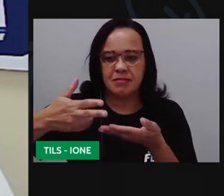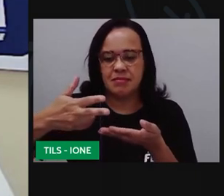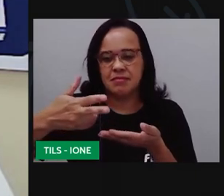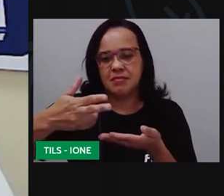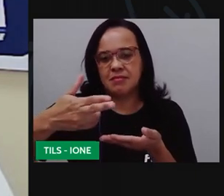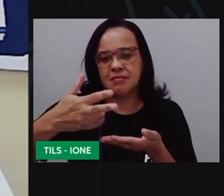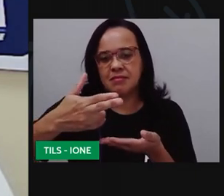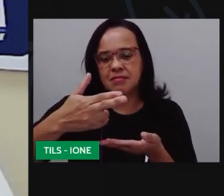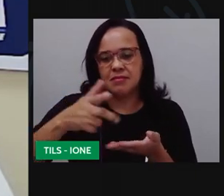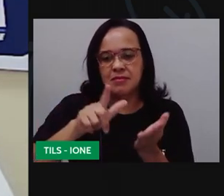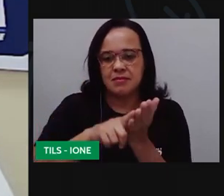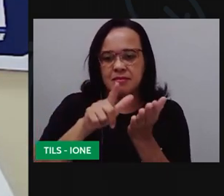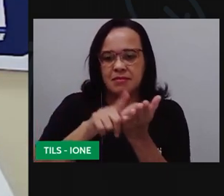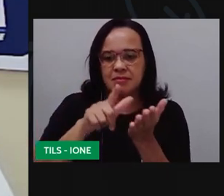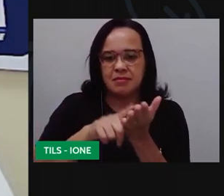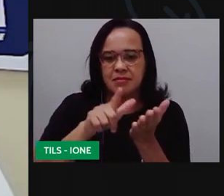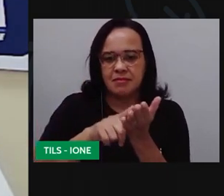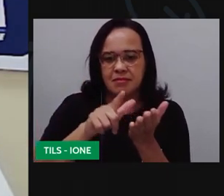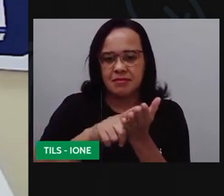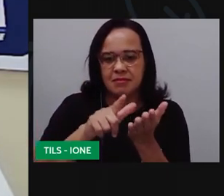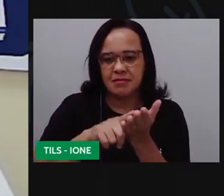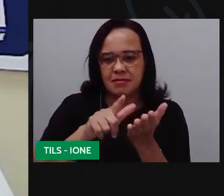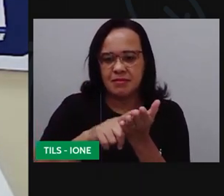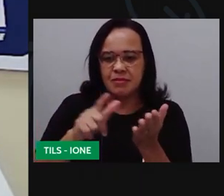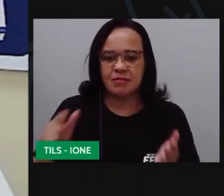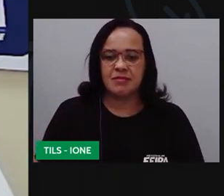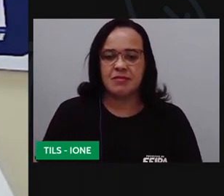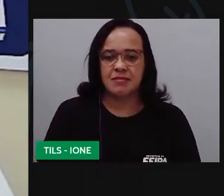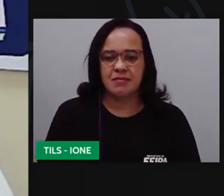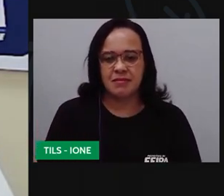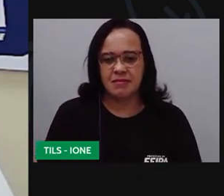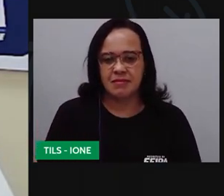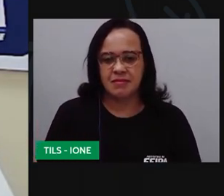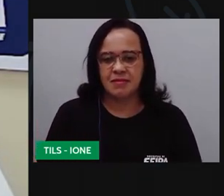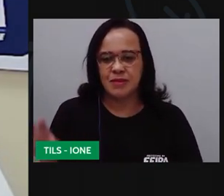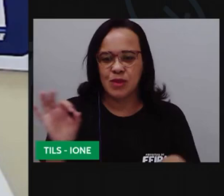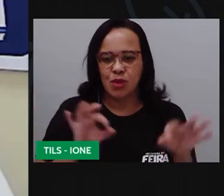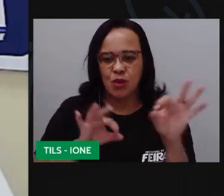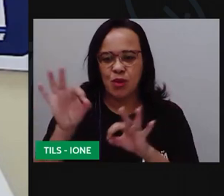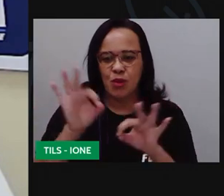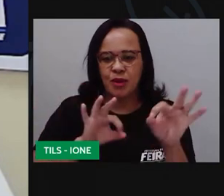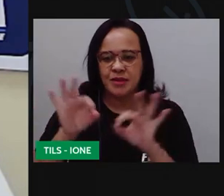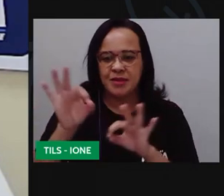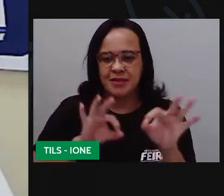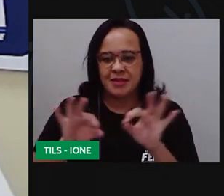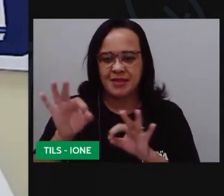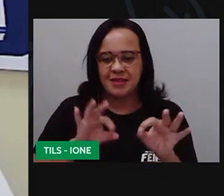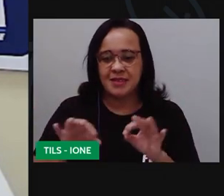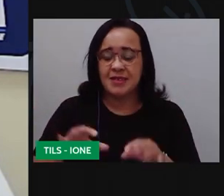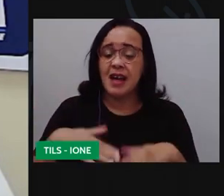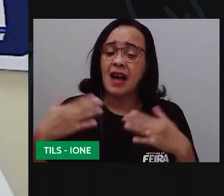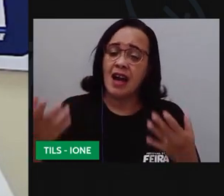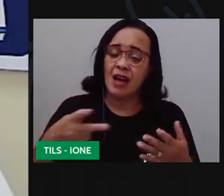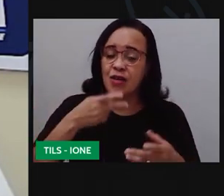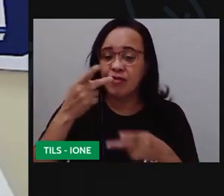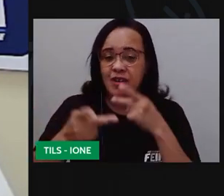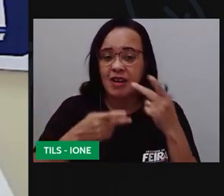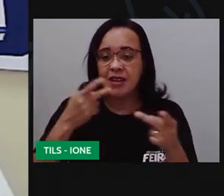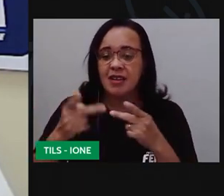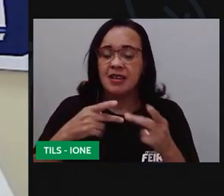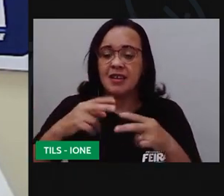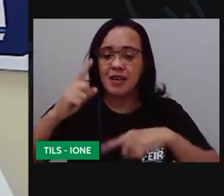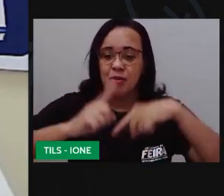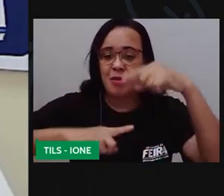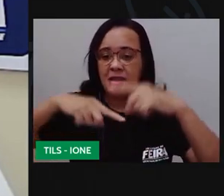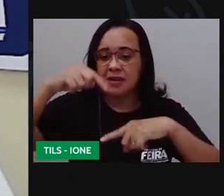cortando meu papel bonitinho ela só organizada ah sim eu não falei com vocês não falei desse material